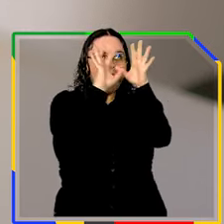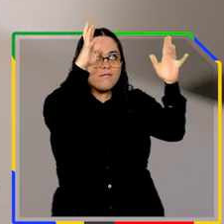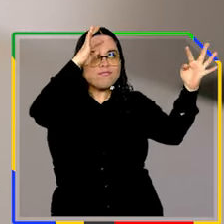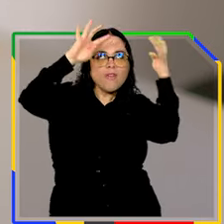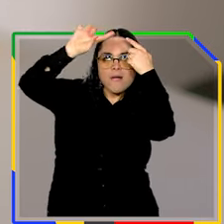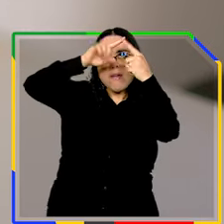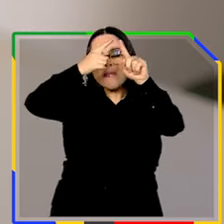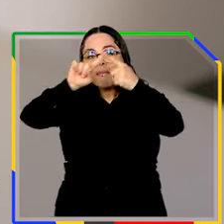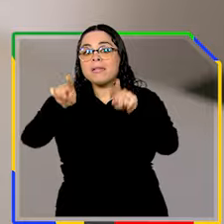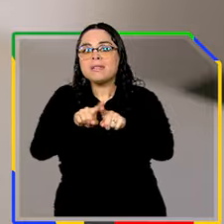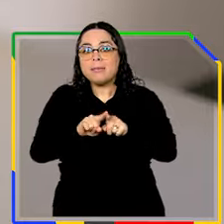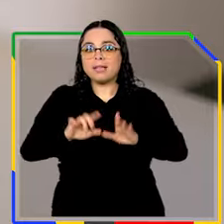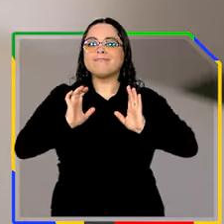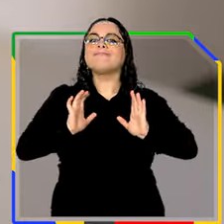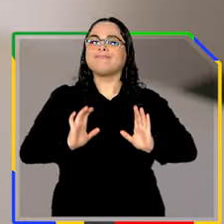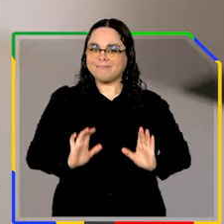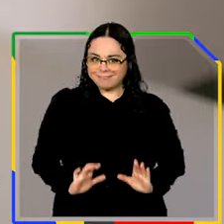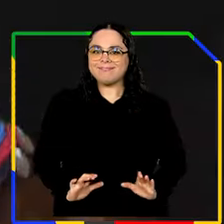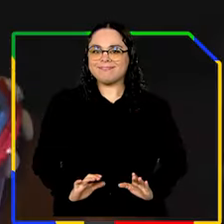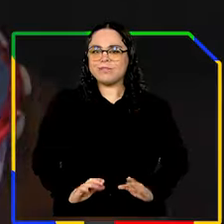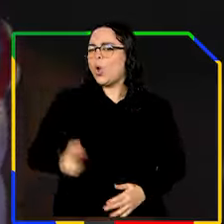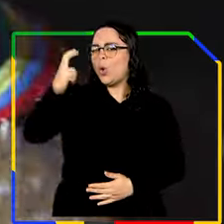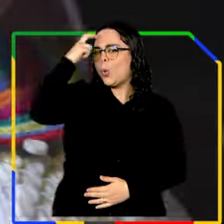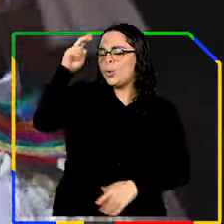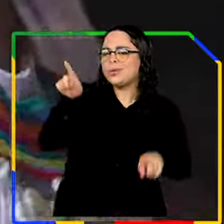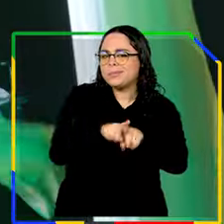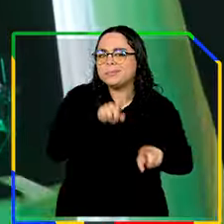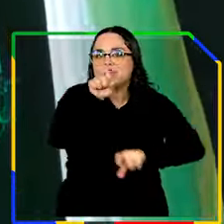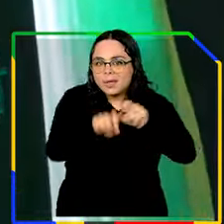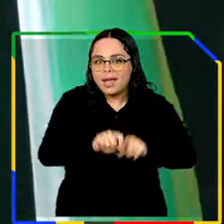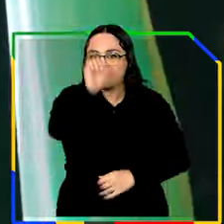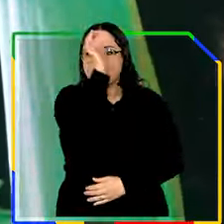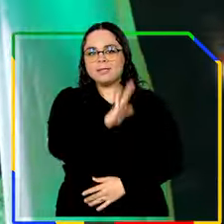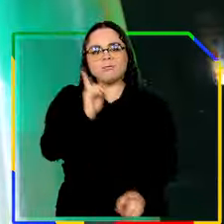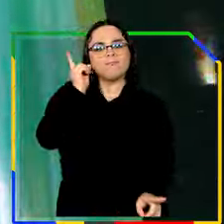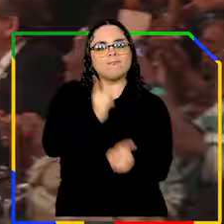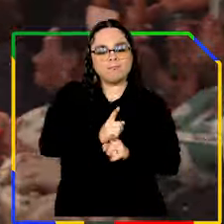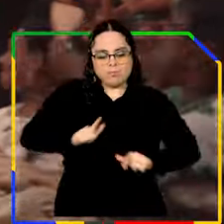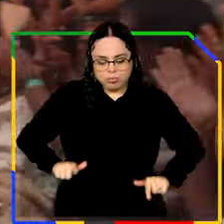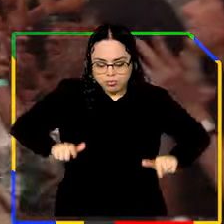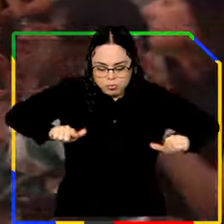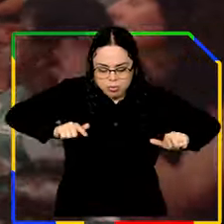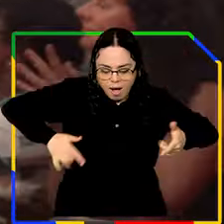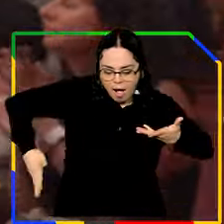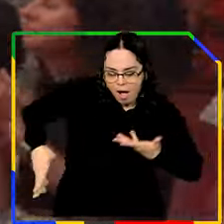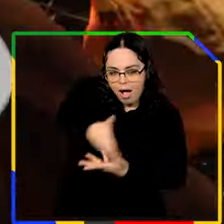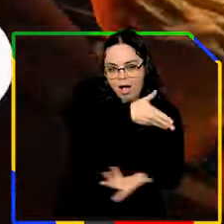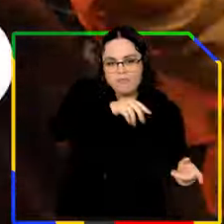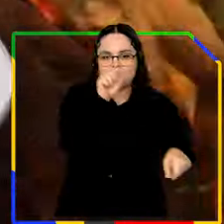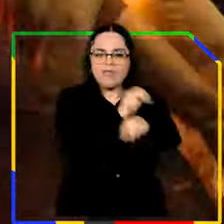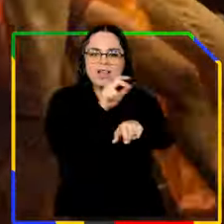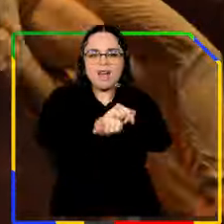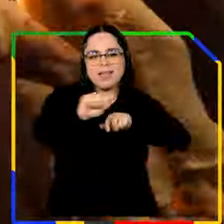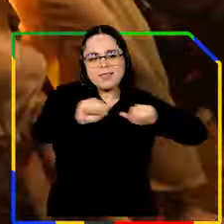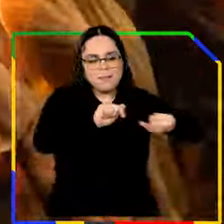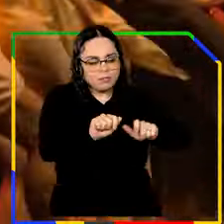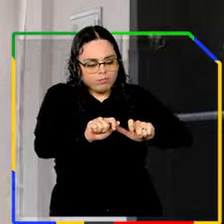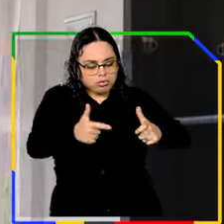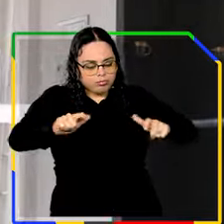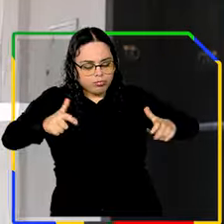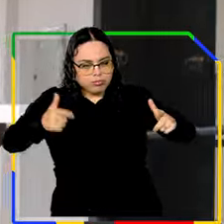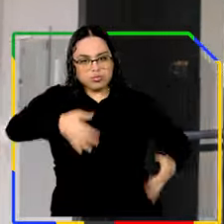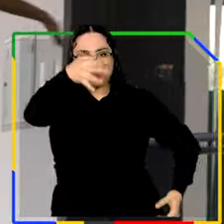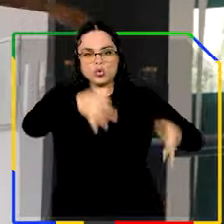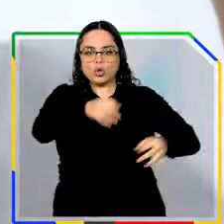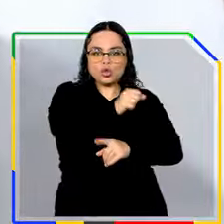de pensamento e a prática da cidadania. É também na cultura que o Brasil encontra espaço para crescer com geração de emprego e renda,